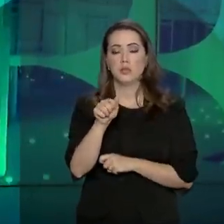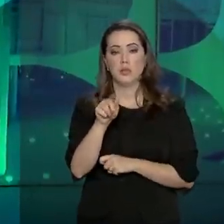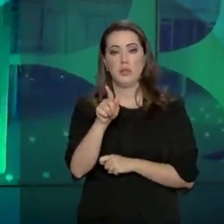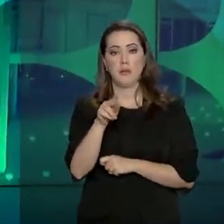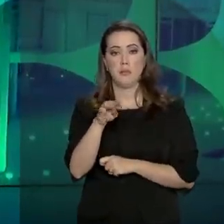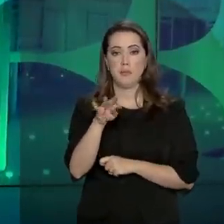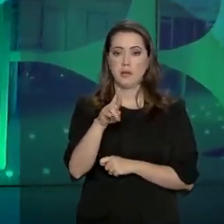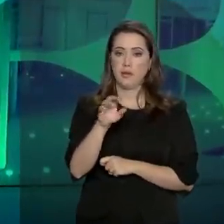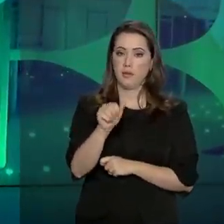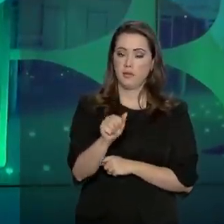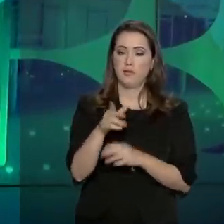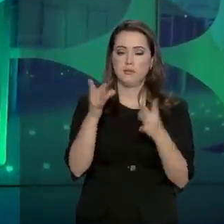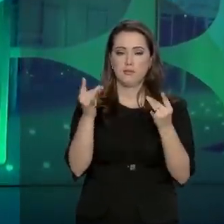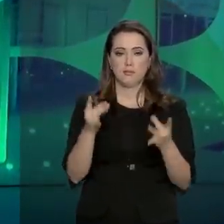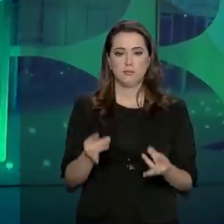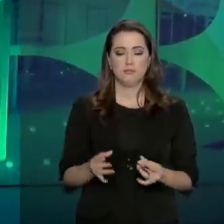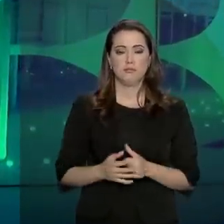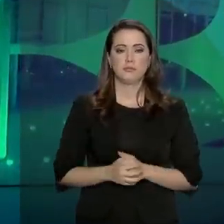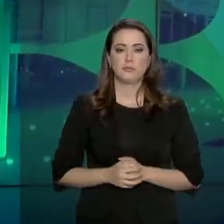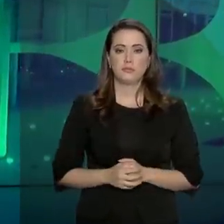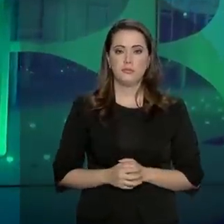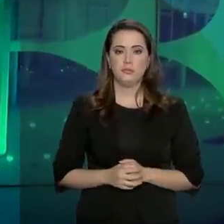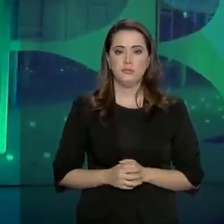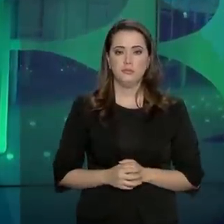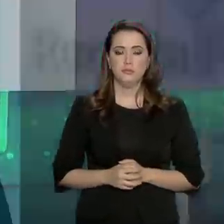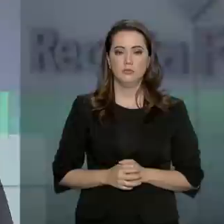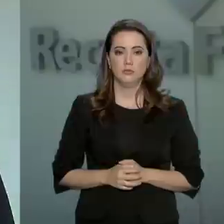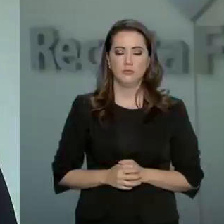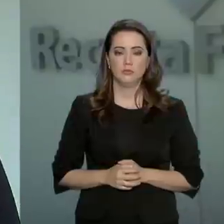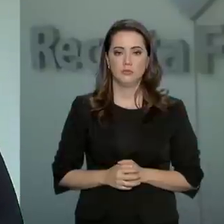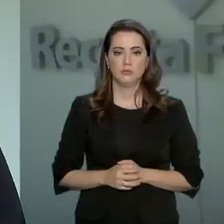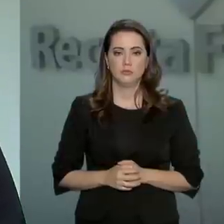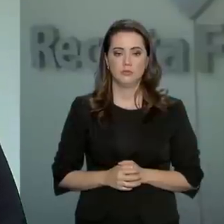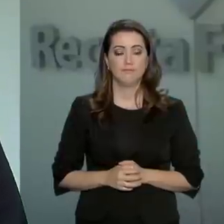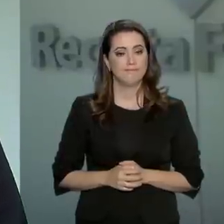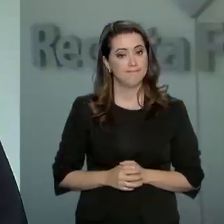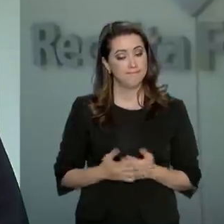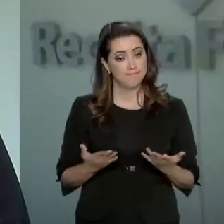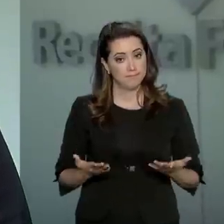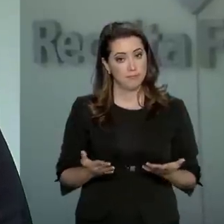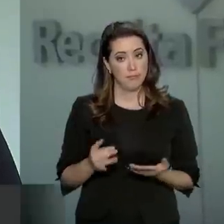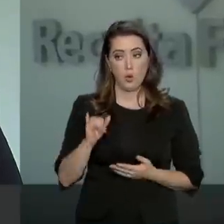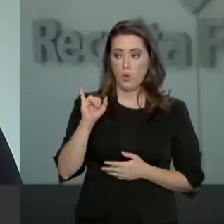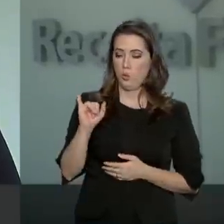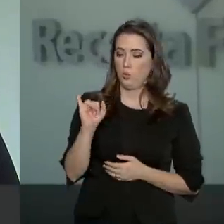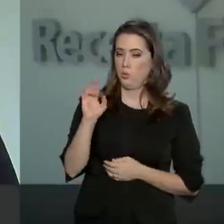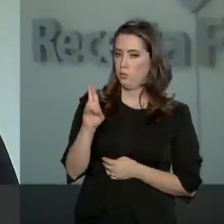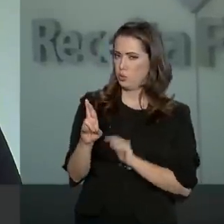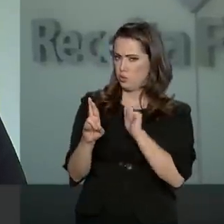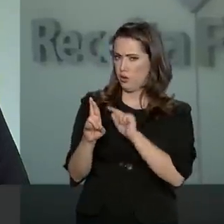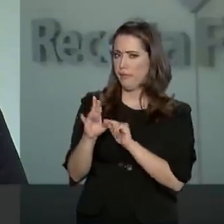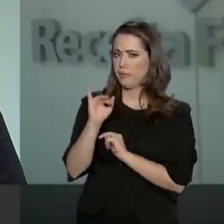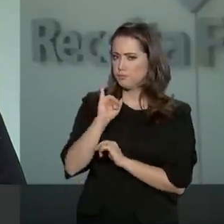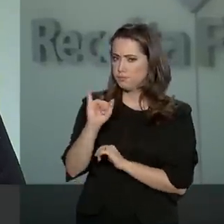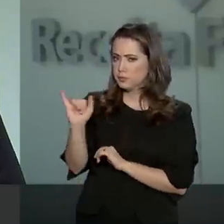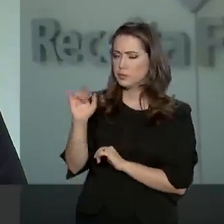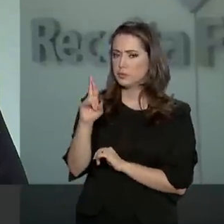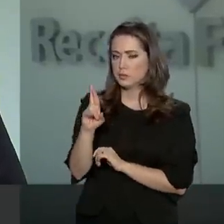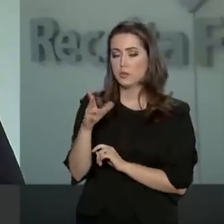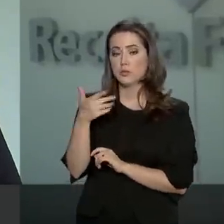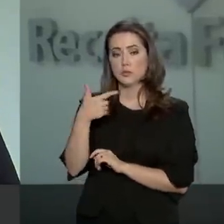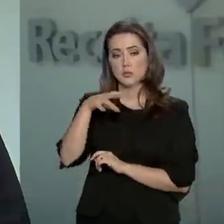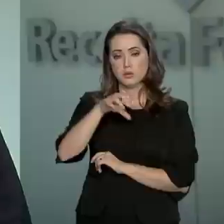repórter Gabriela Noronha tem os detalhes. Olha, a declaração do Imposto de Renda 2019